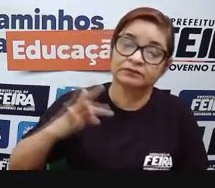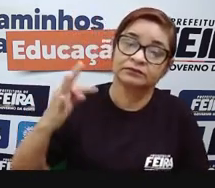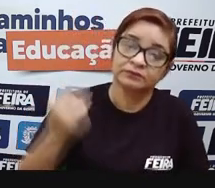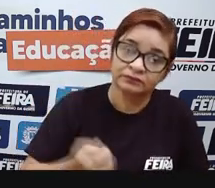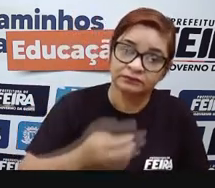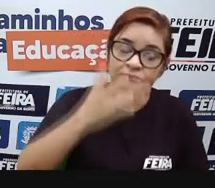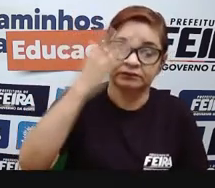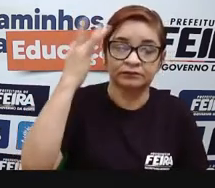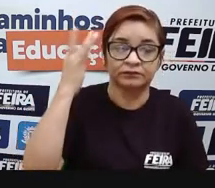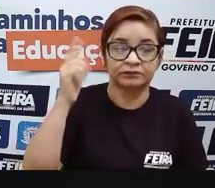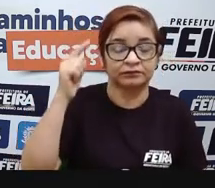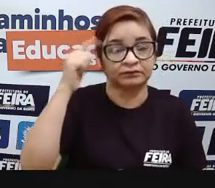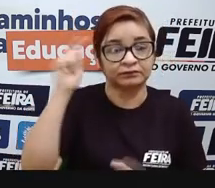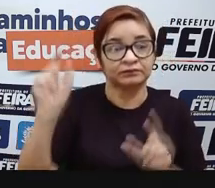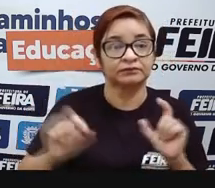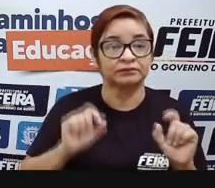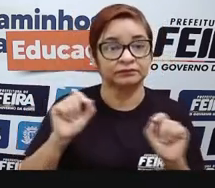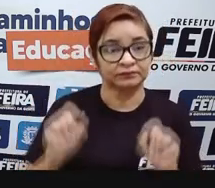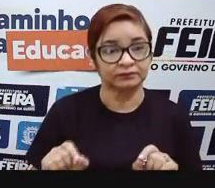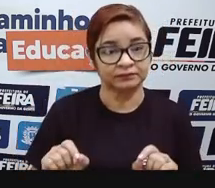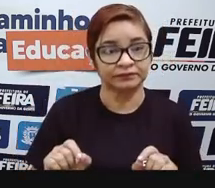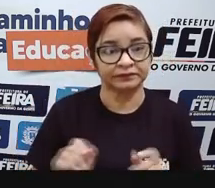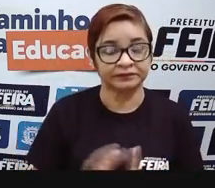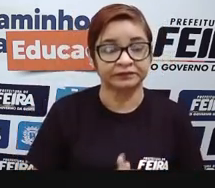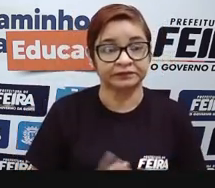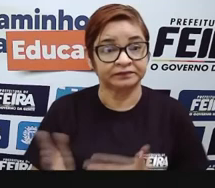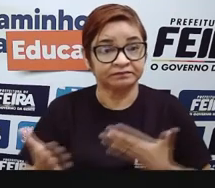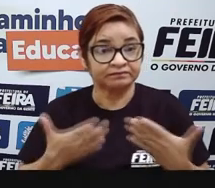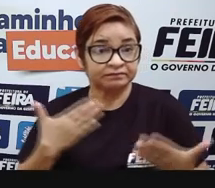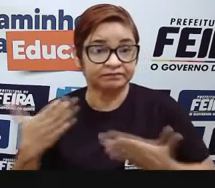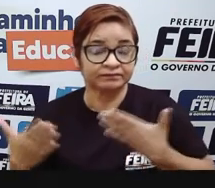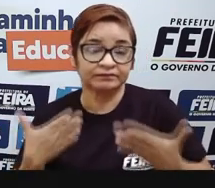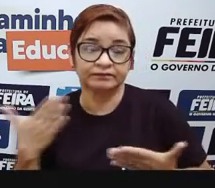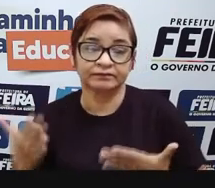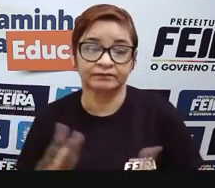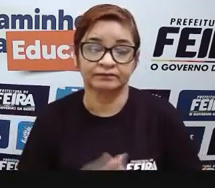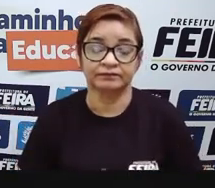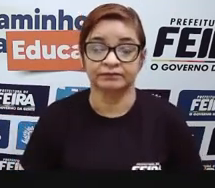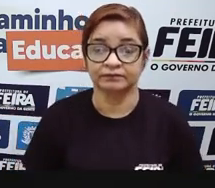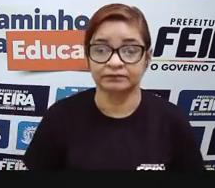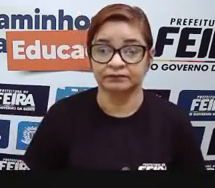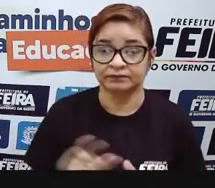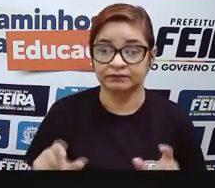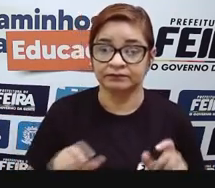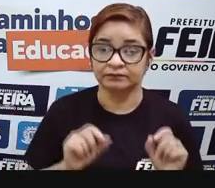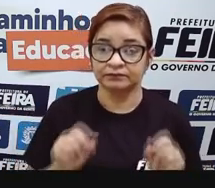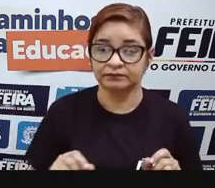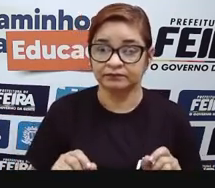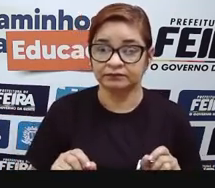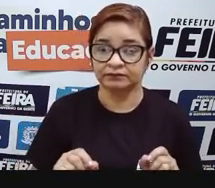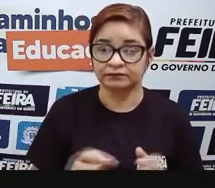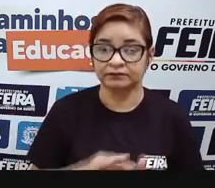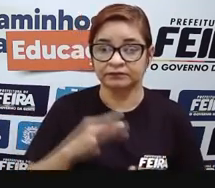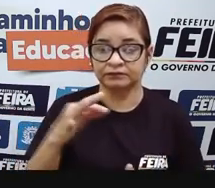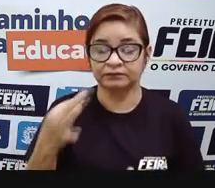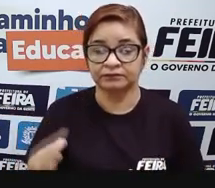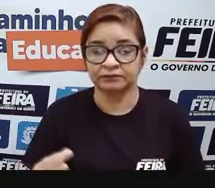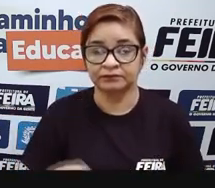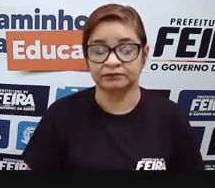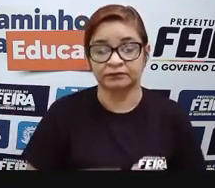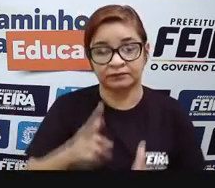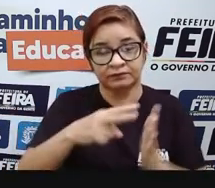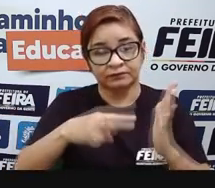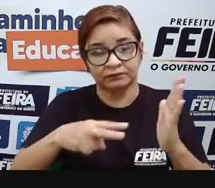Então, o vocês acham? Em relação, a gente tem aí alguns pontos pra gente analisar.